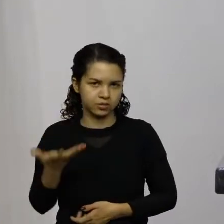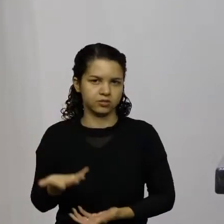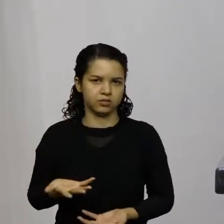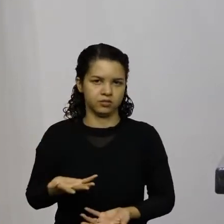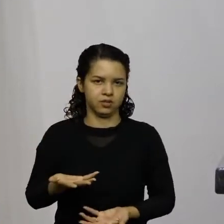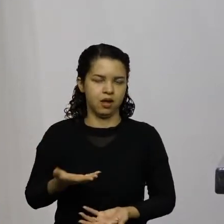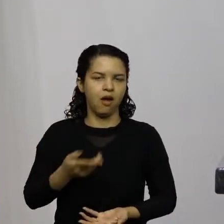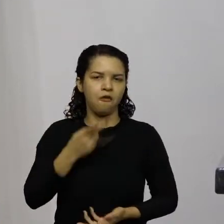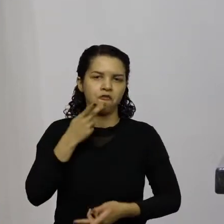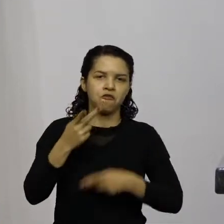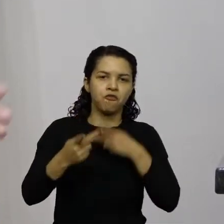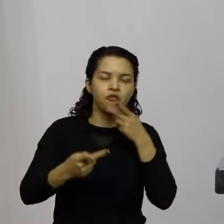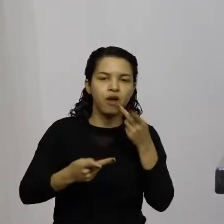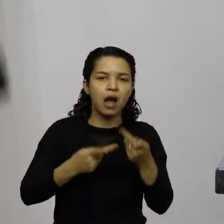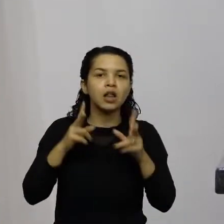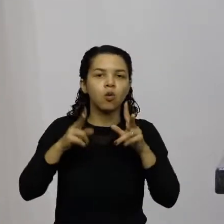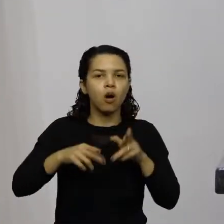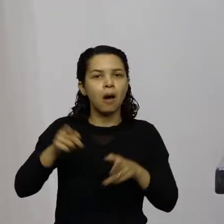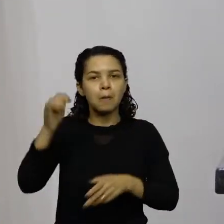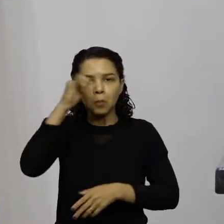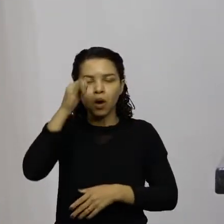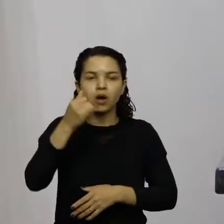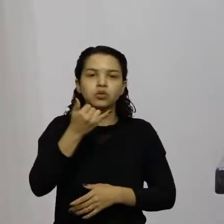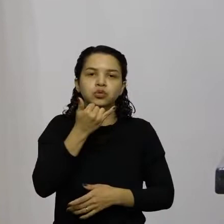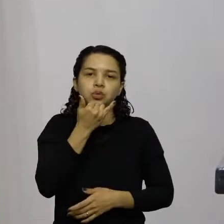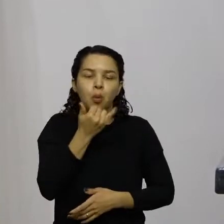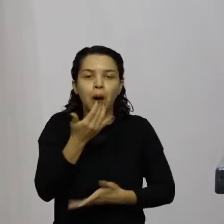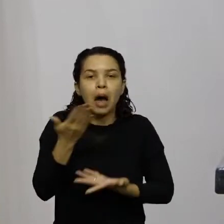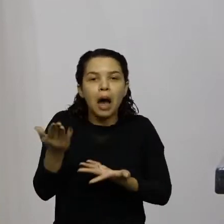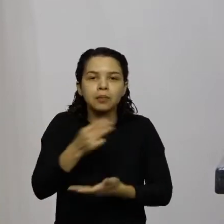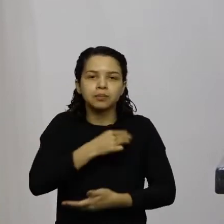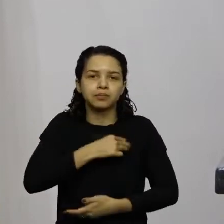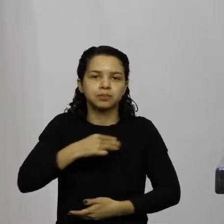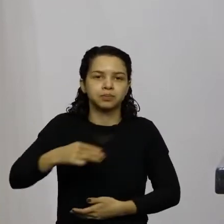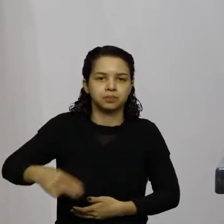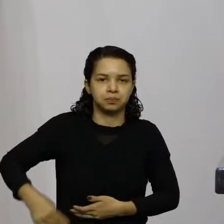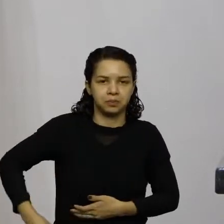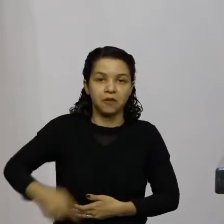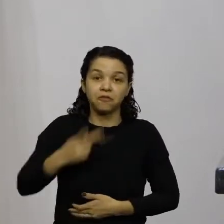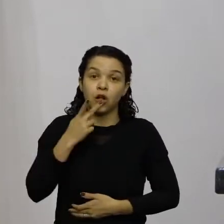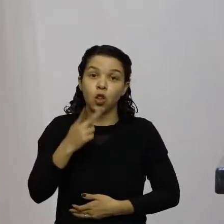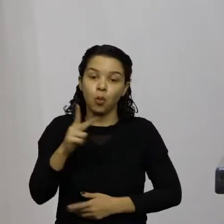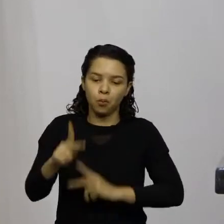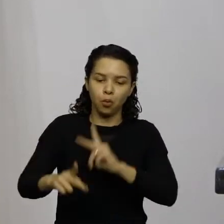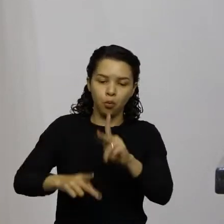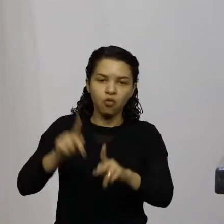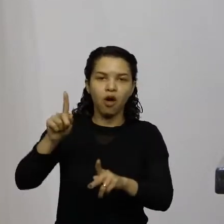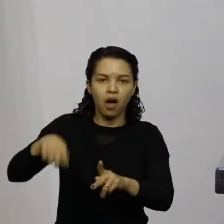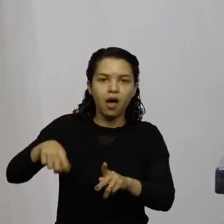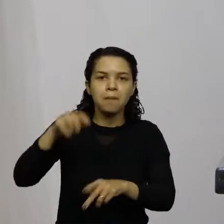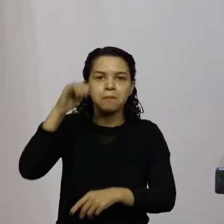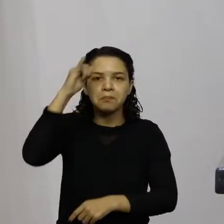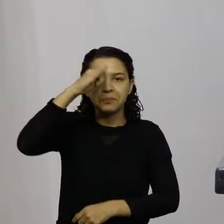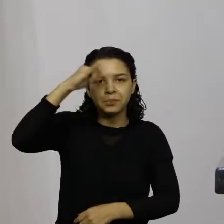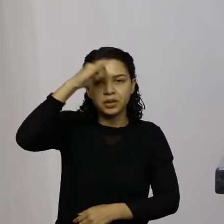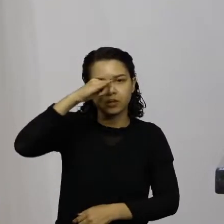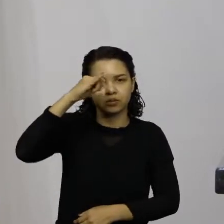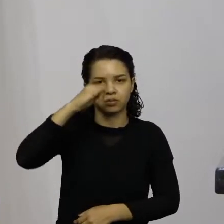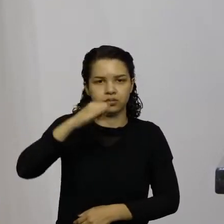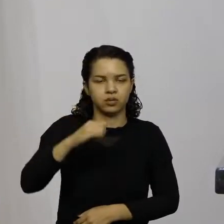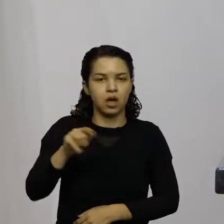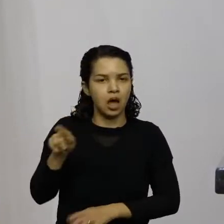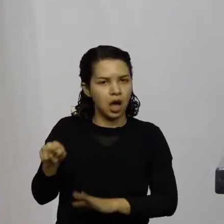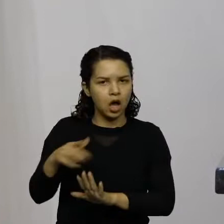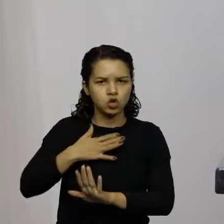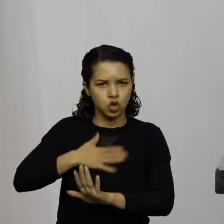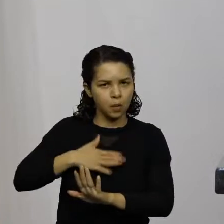falas como esse imbecil quer dizer como esse ministro que chamou o povo de imbecil não o Xandão fica tranquilo eu